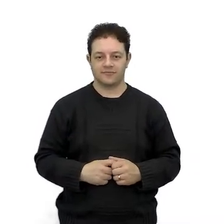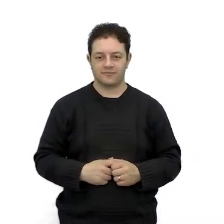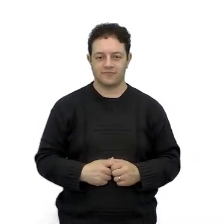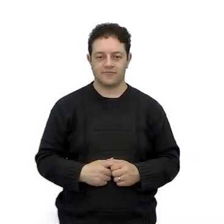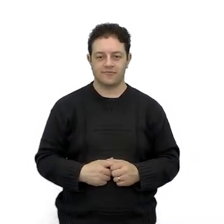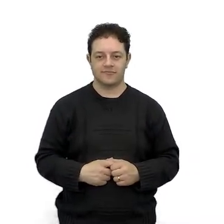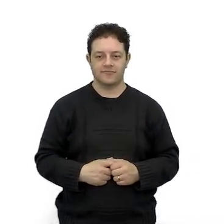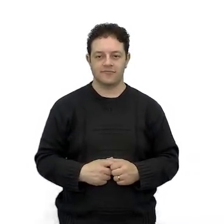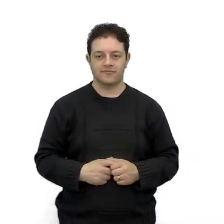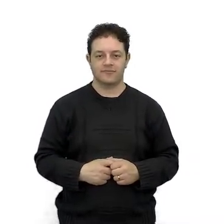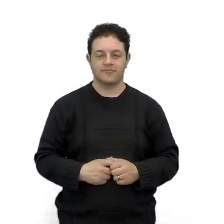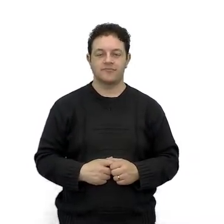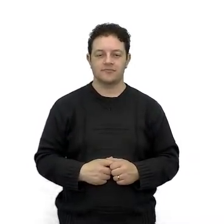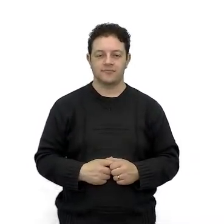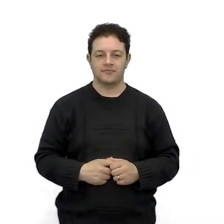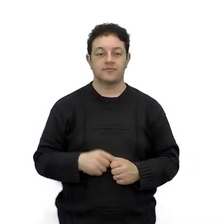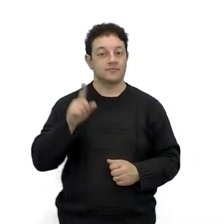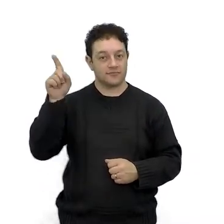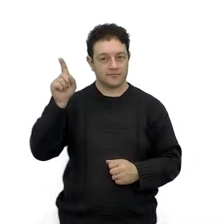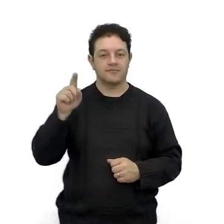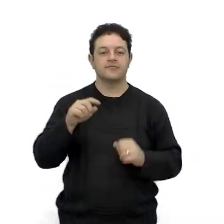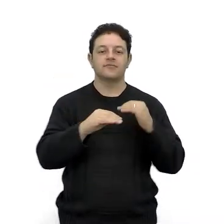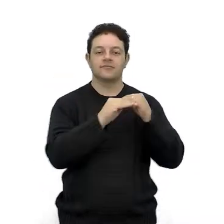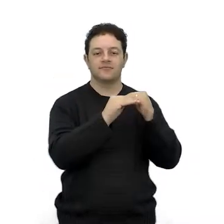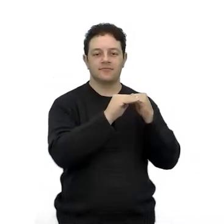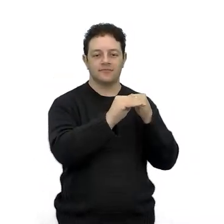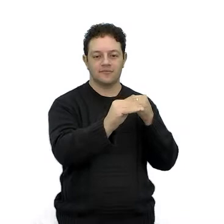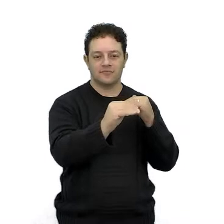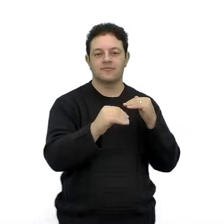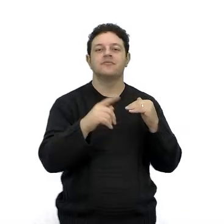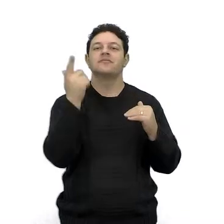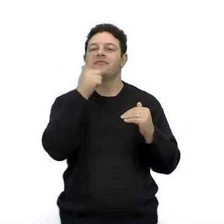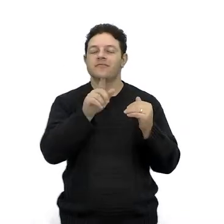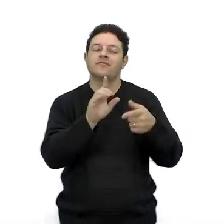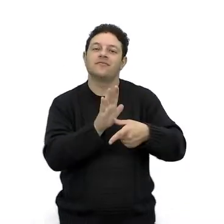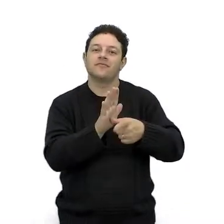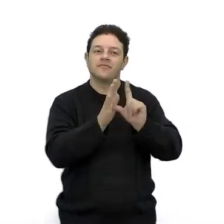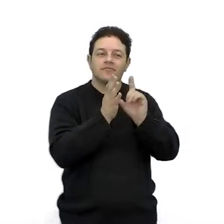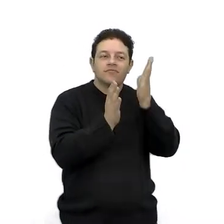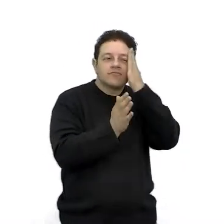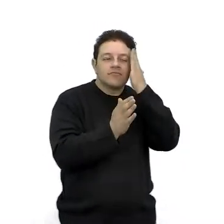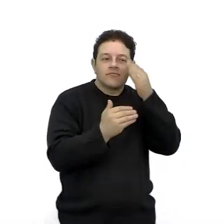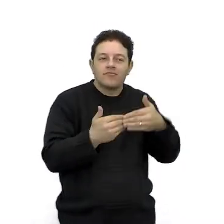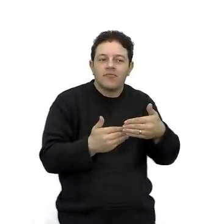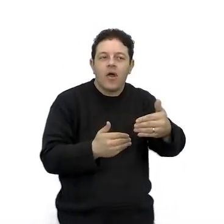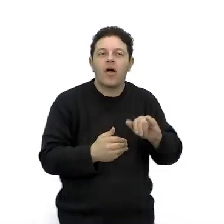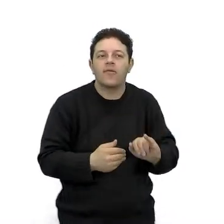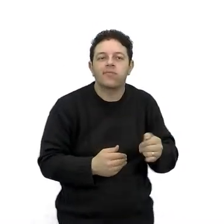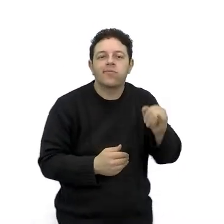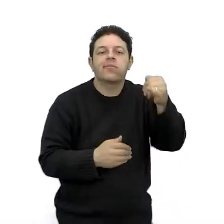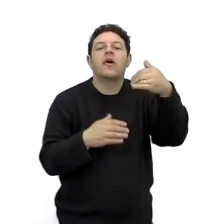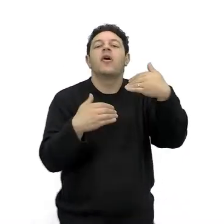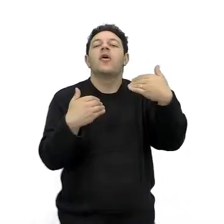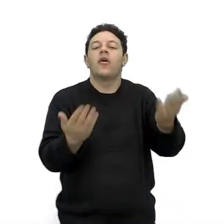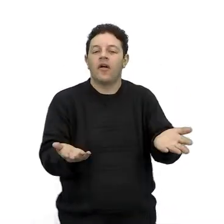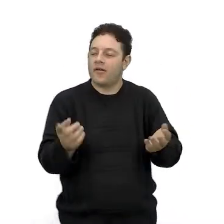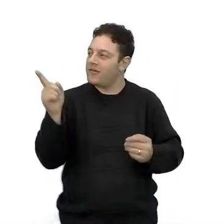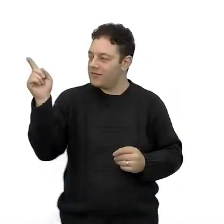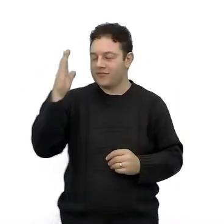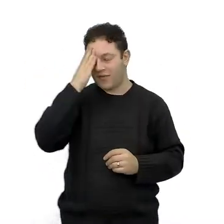rentabilidade antes. Na renda fixa, ele consegue prever a